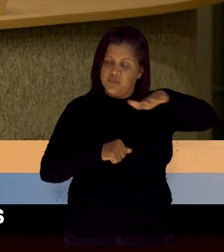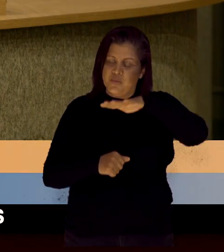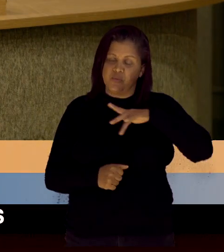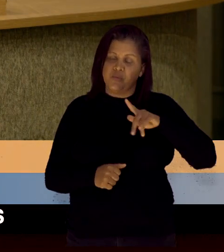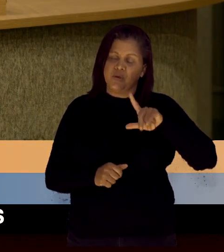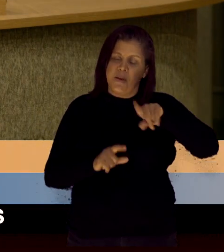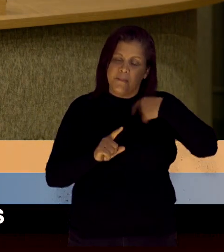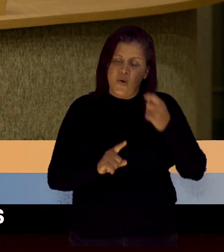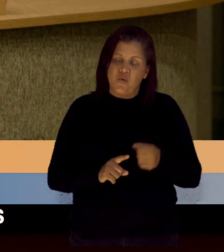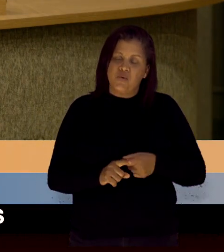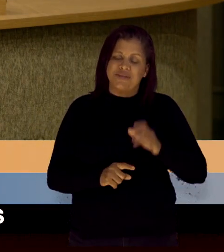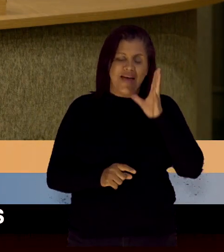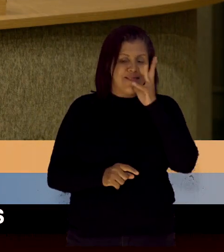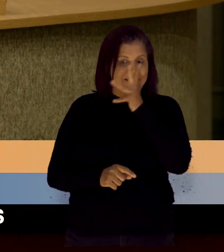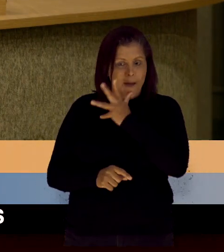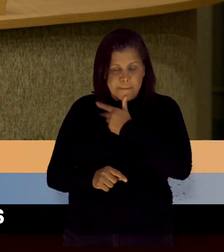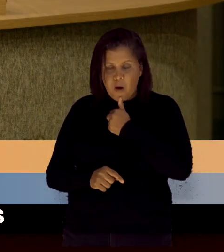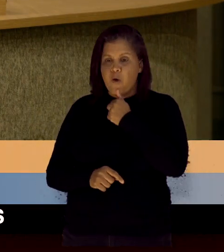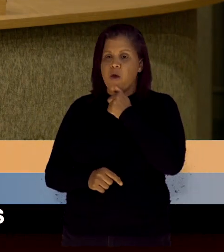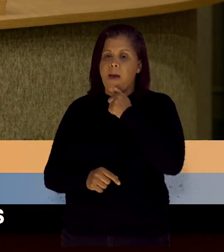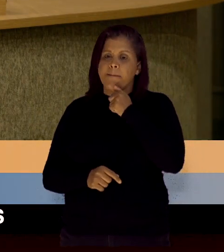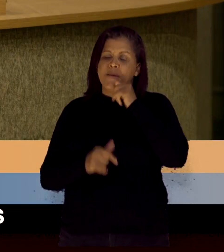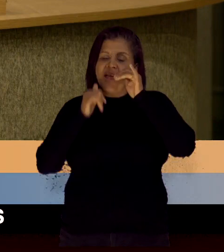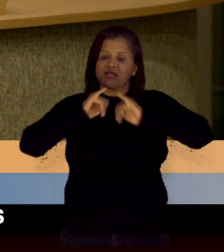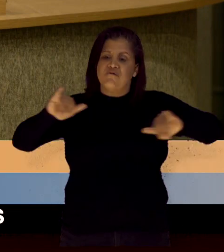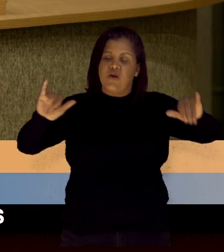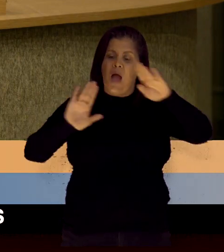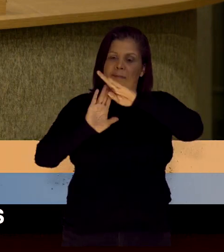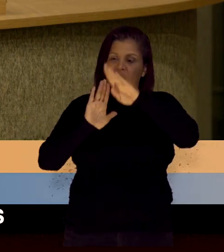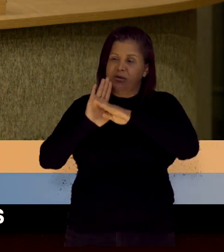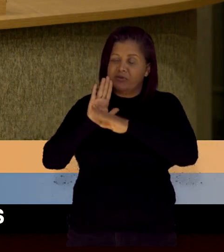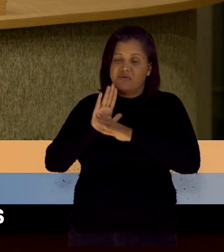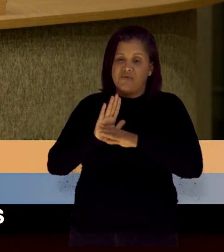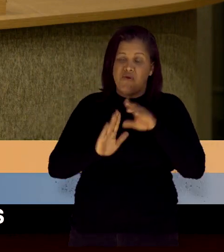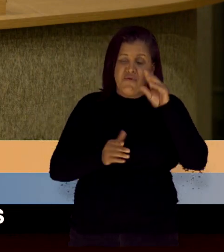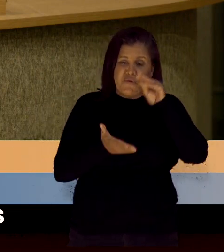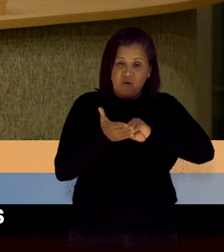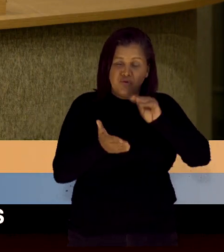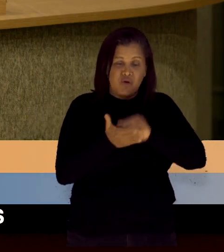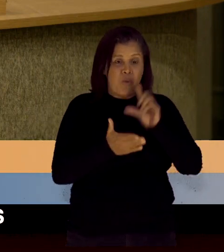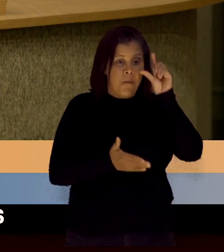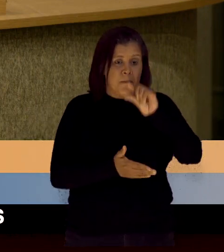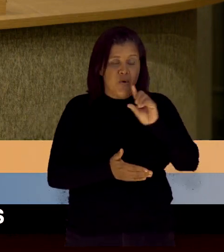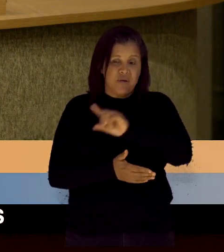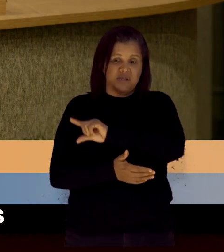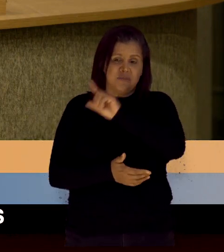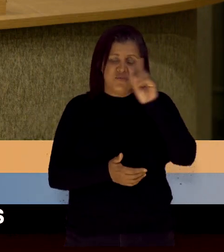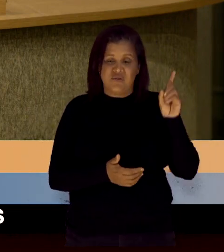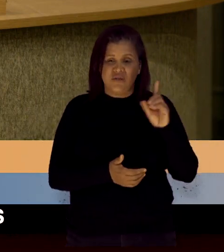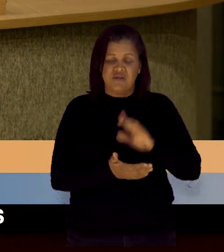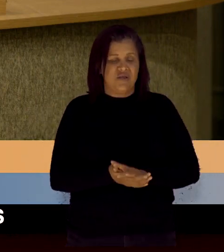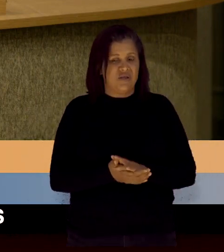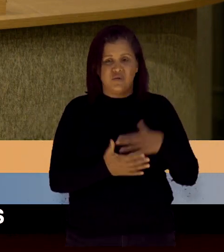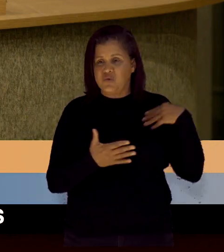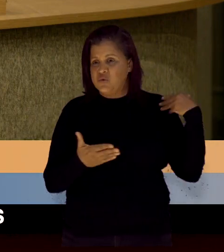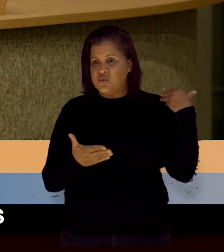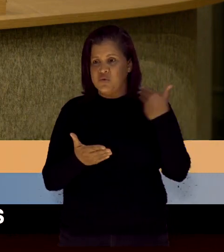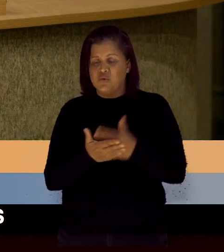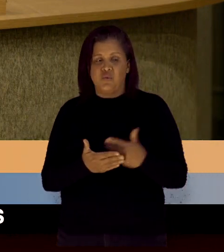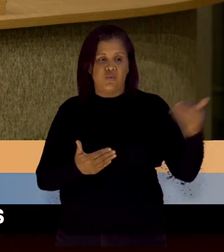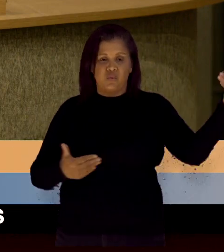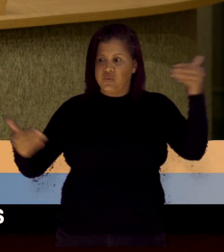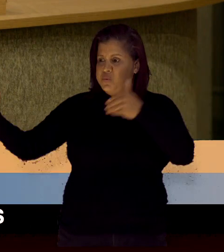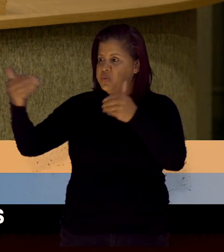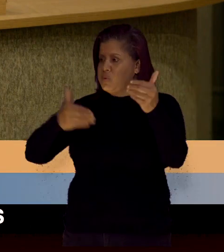demora para divulgar a programação. Faltando pouquíssimos dias, nos chegaram de todos os lados